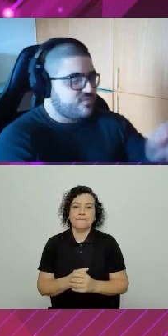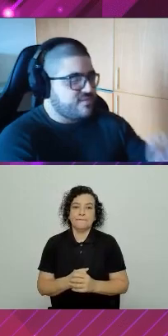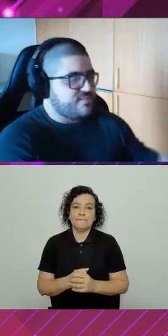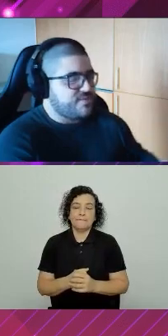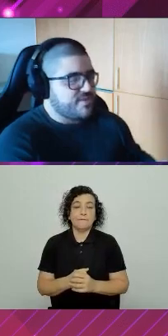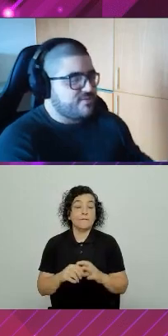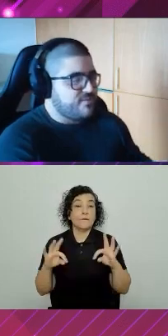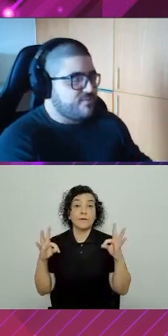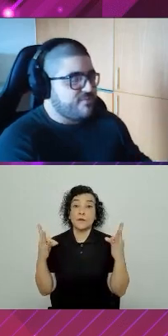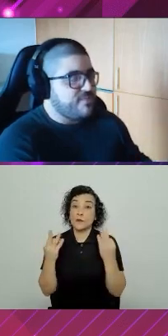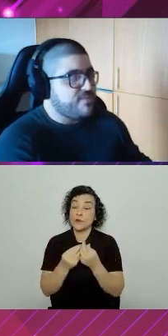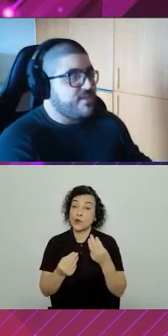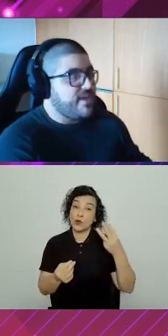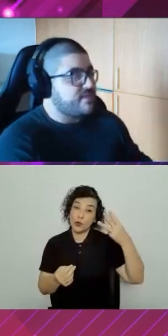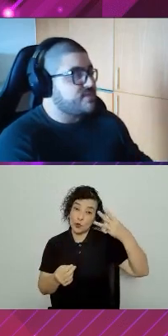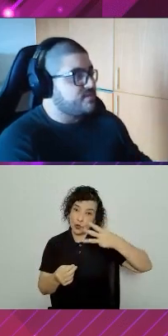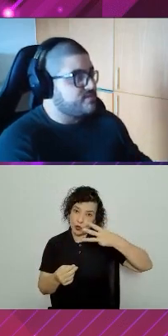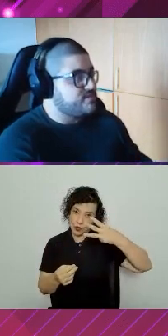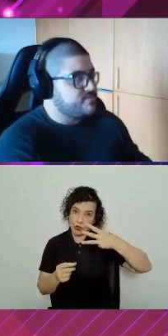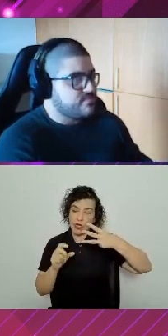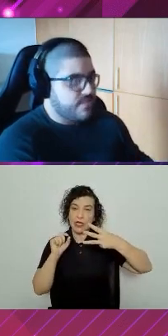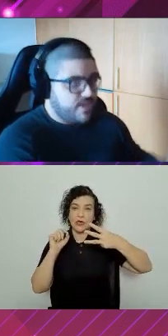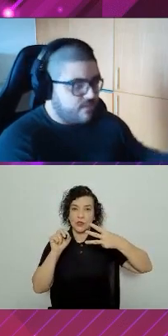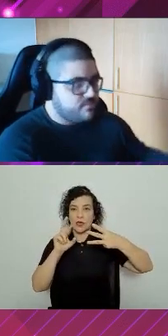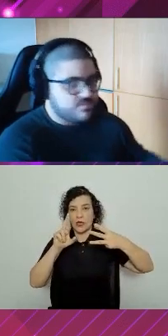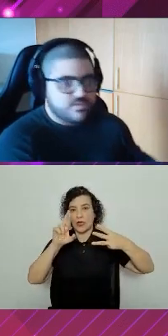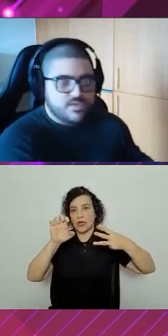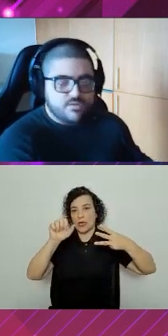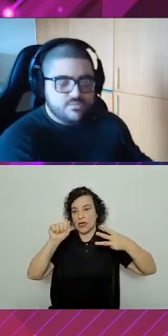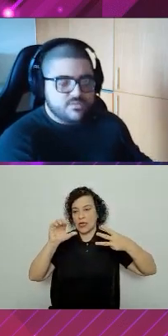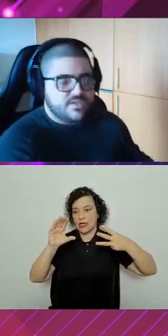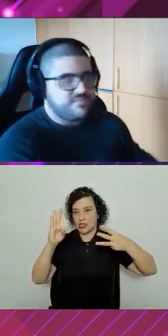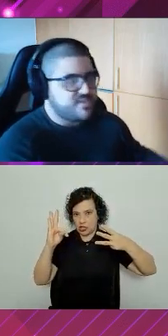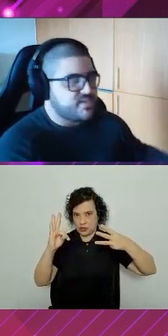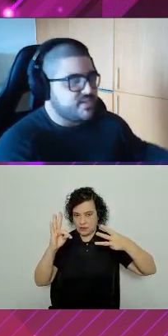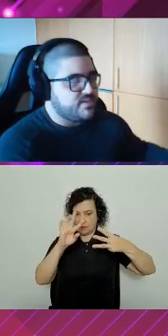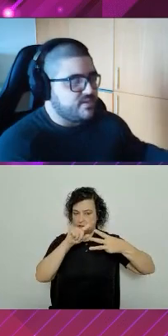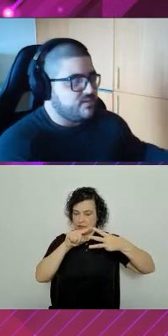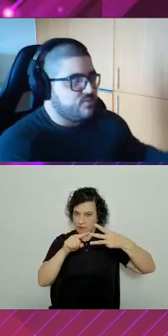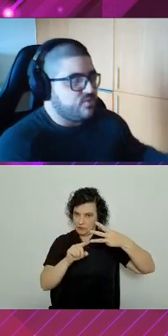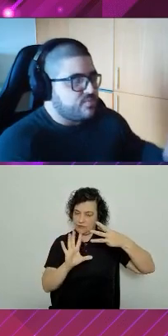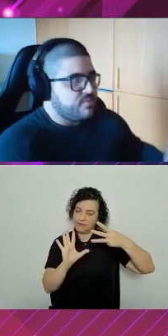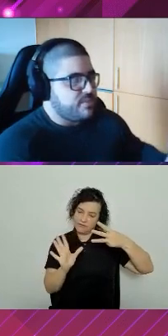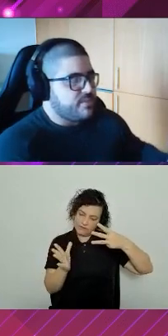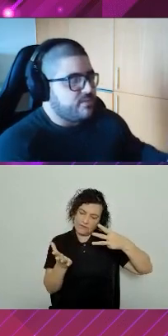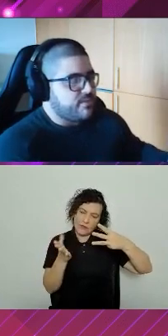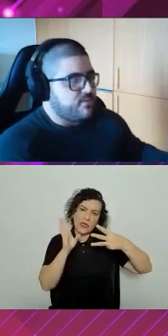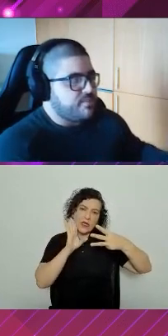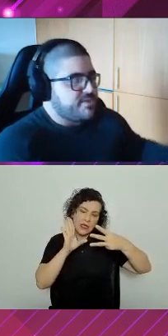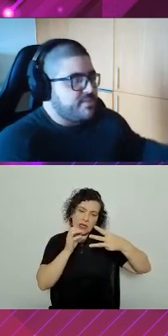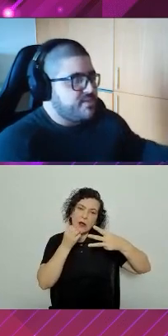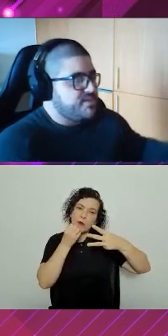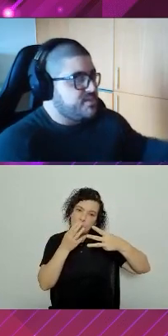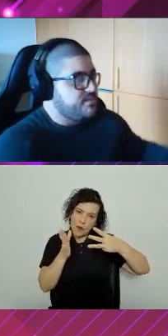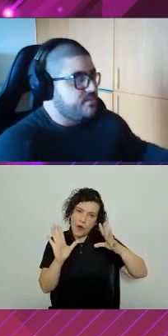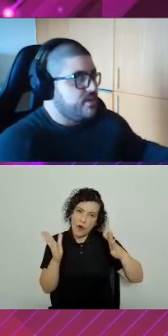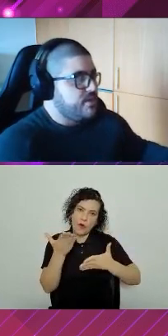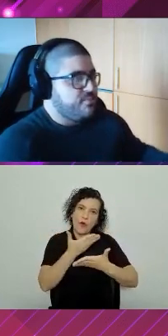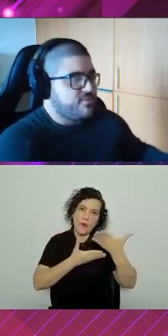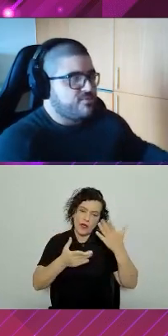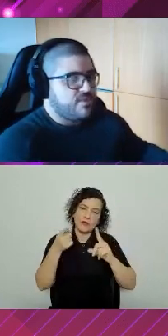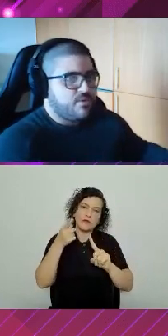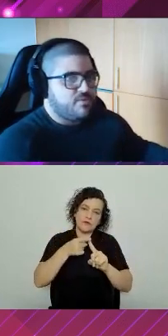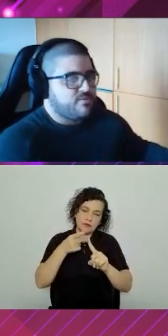Todos os três projetos foram feitos em React. Legal. Então, já facilita no outro problema, que é o quê? Compartilhamento de estilo.